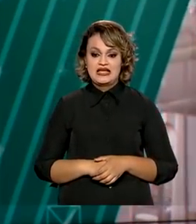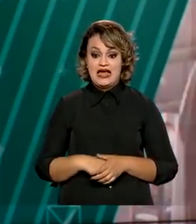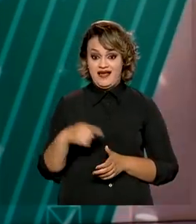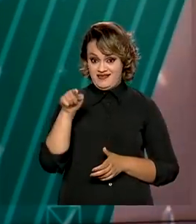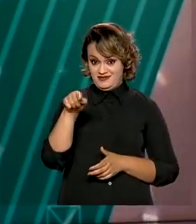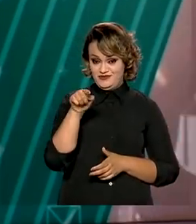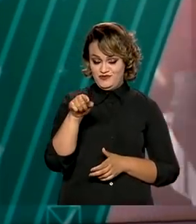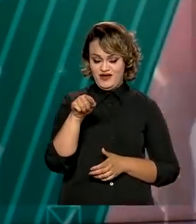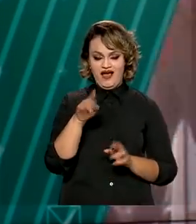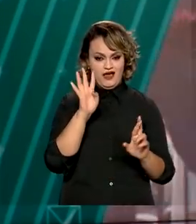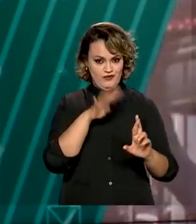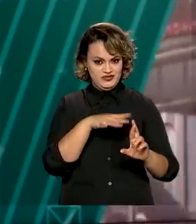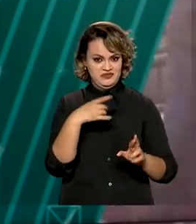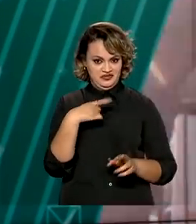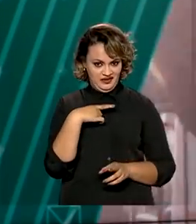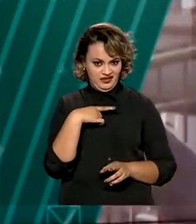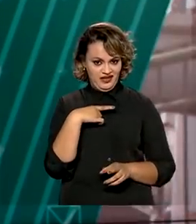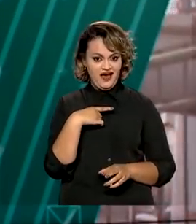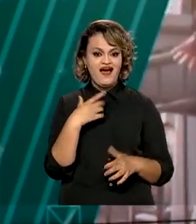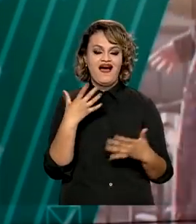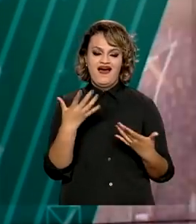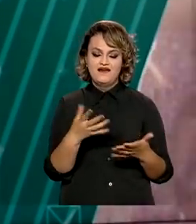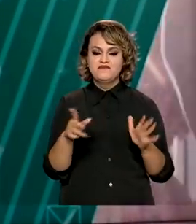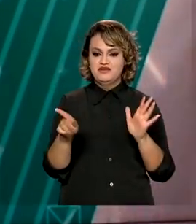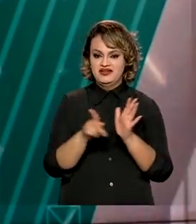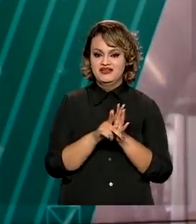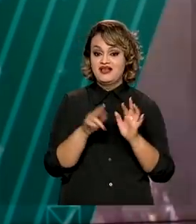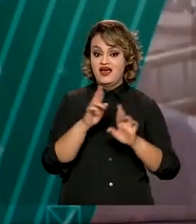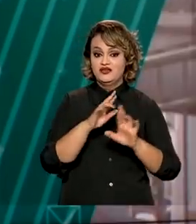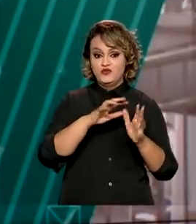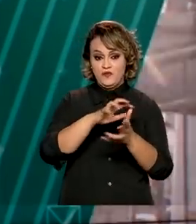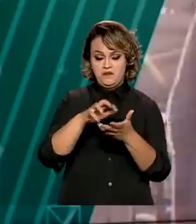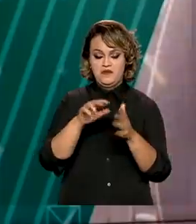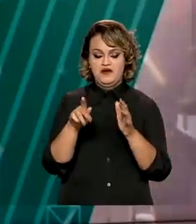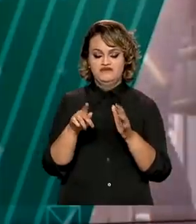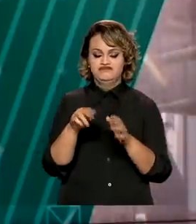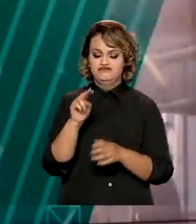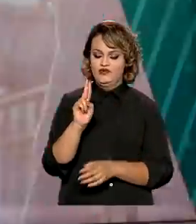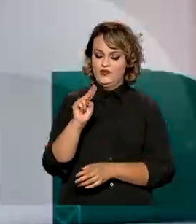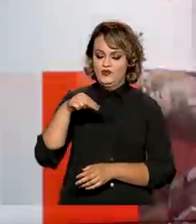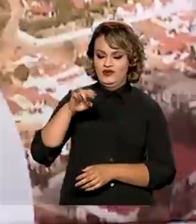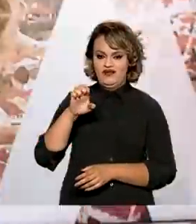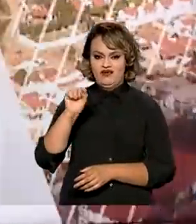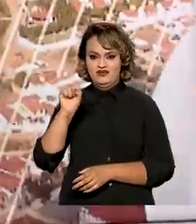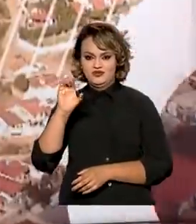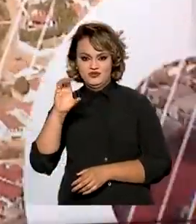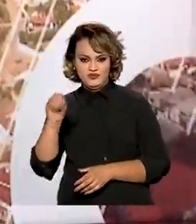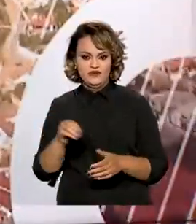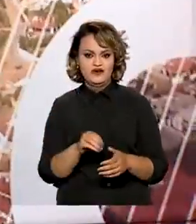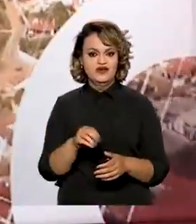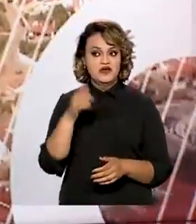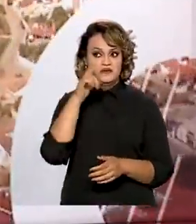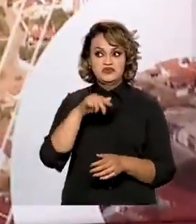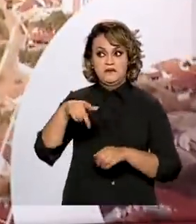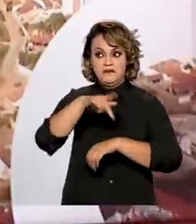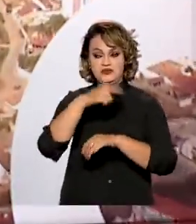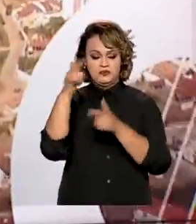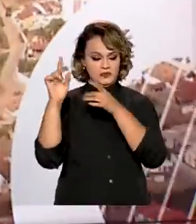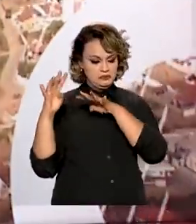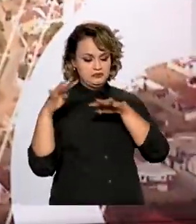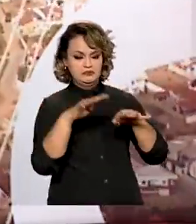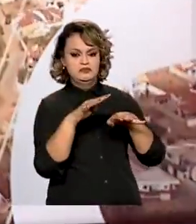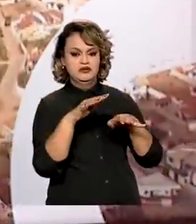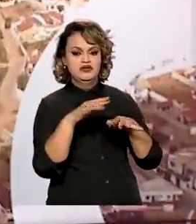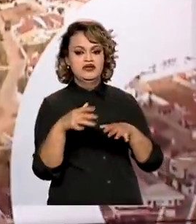geoparque é reconhecido, ele passa a fazer parte da rede global de geoparques da Unesco, alcançando projeção internacional e